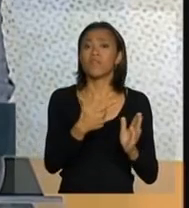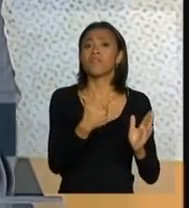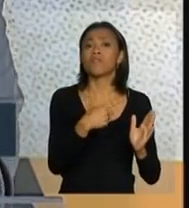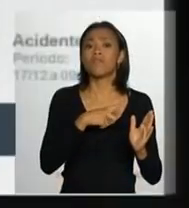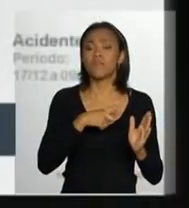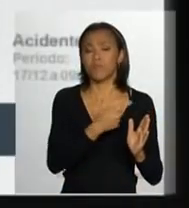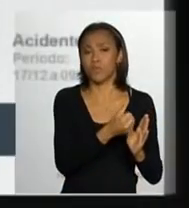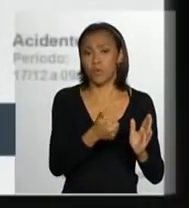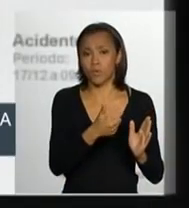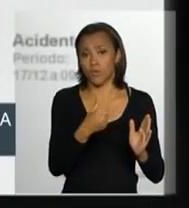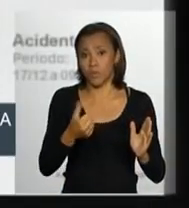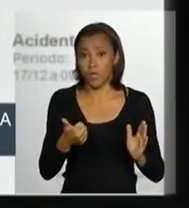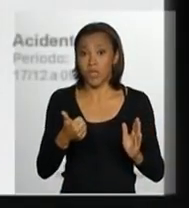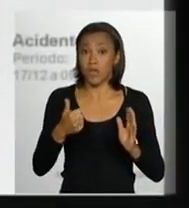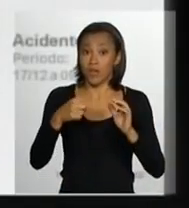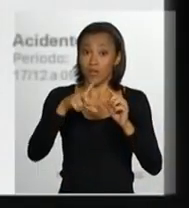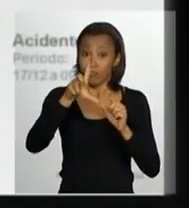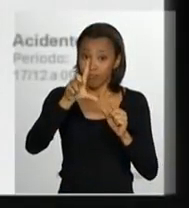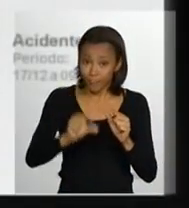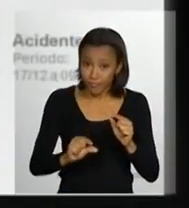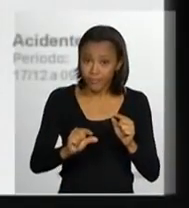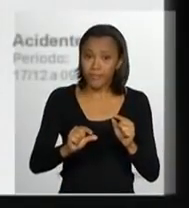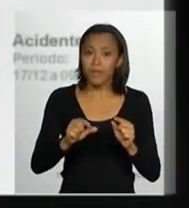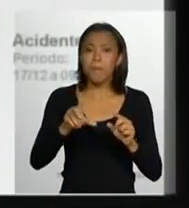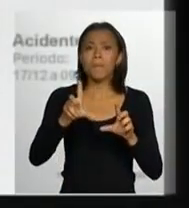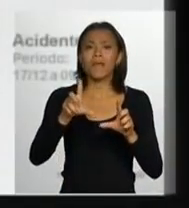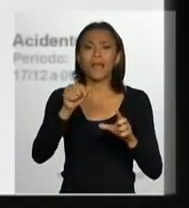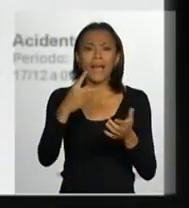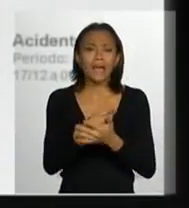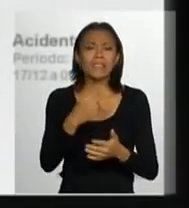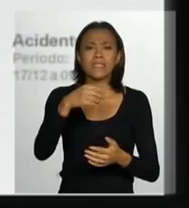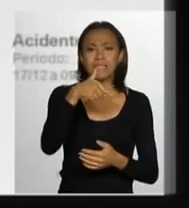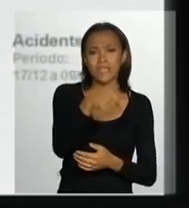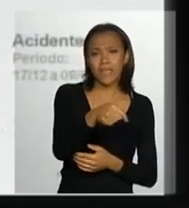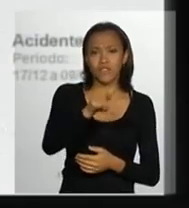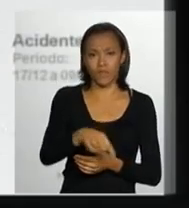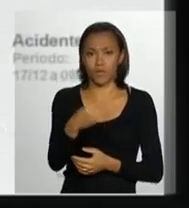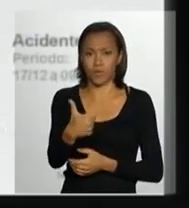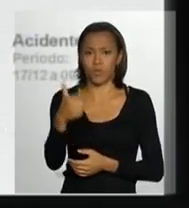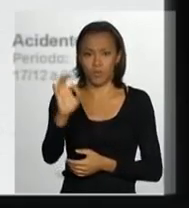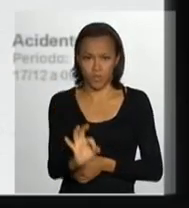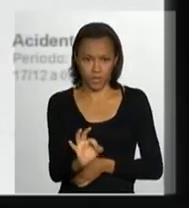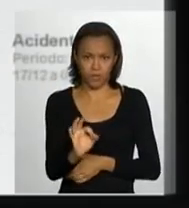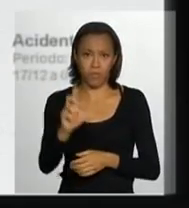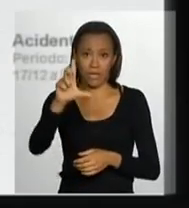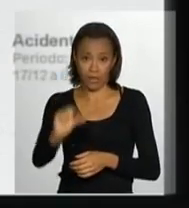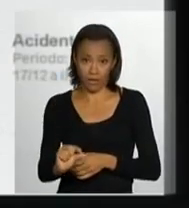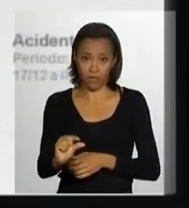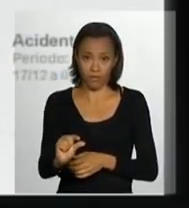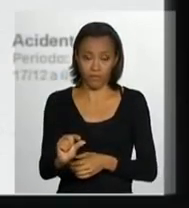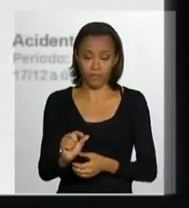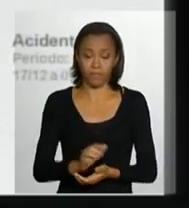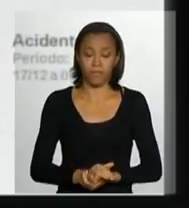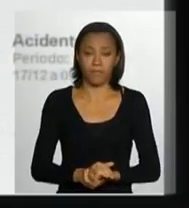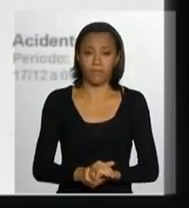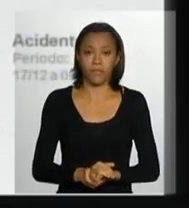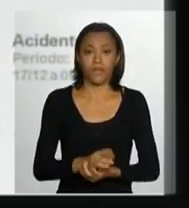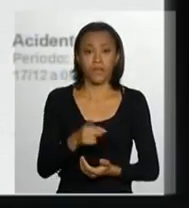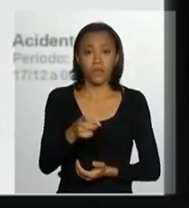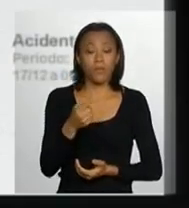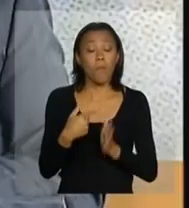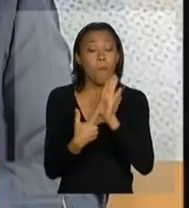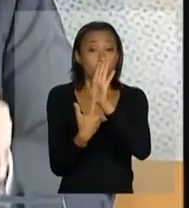decréscimo de 43.442 acidentes, menos 7,2%. Eles não